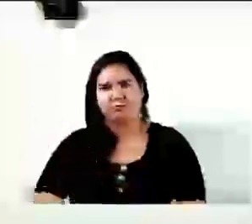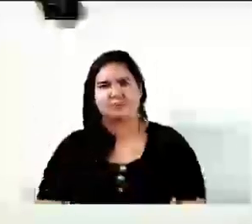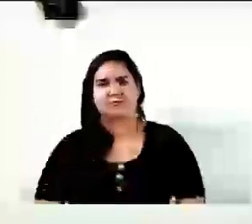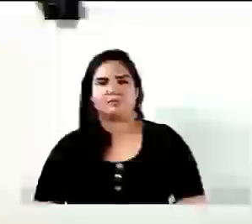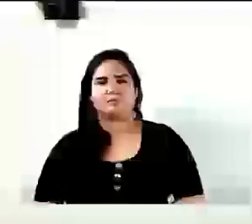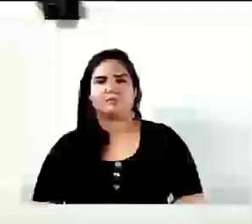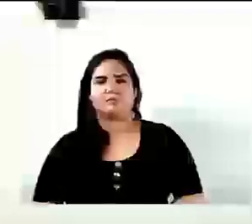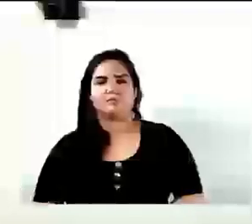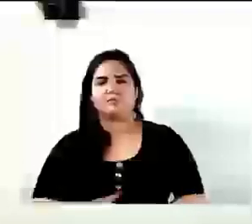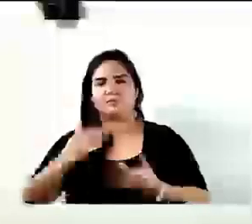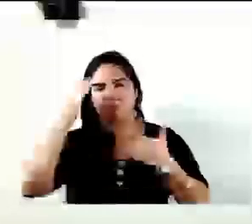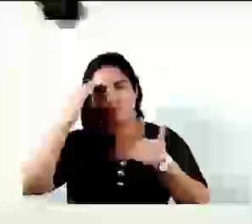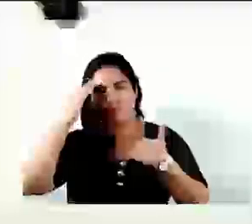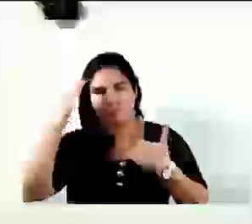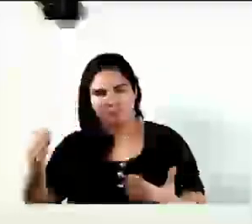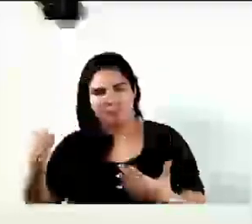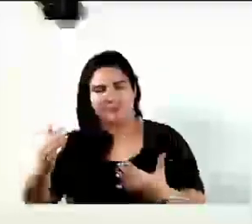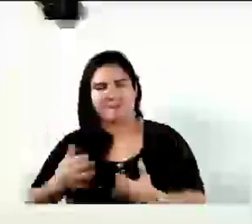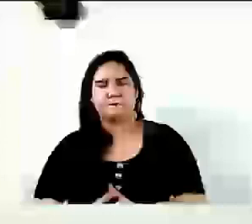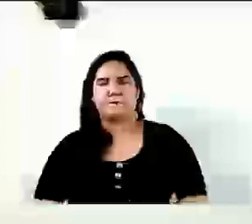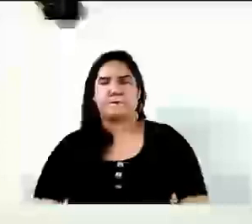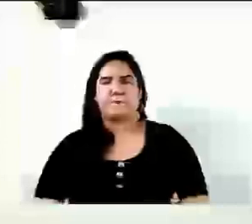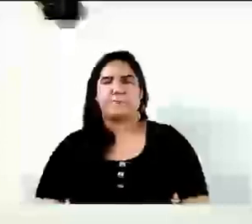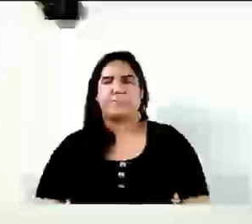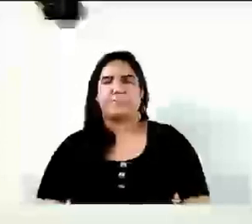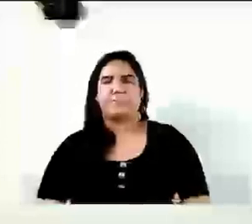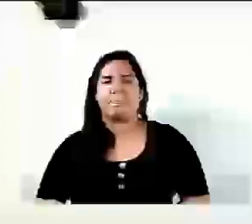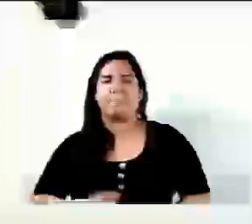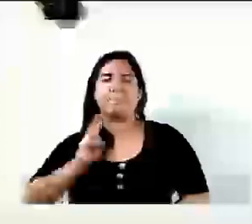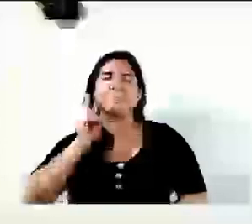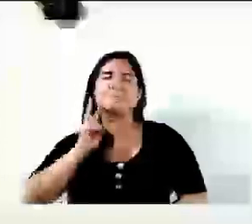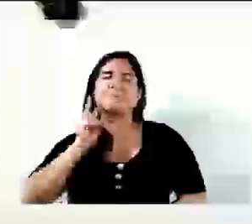Obrigado pela parte, vereador Lucas,